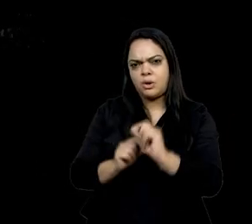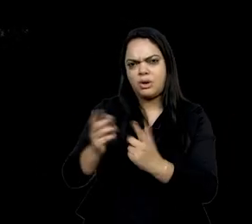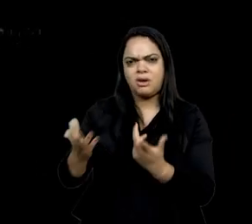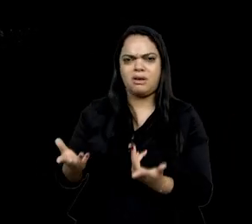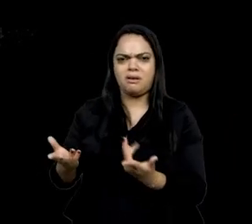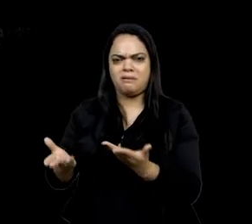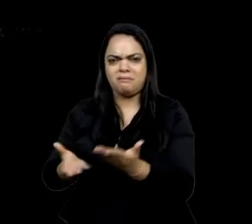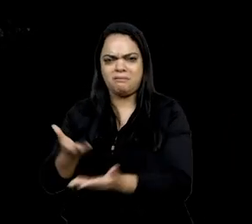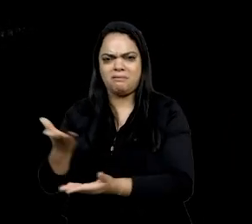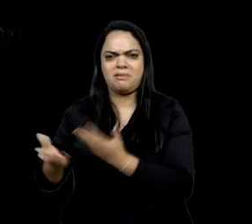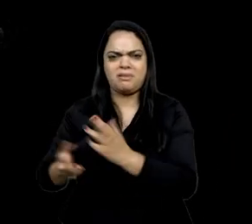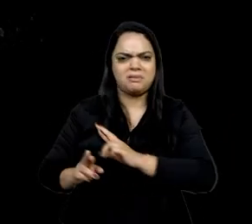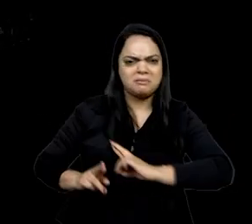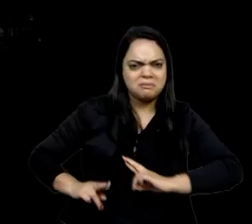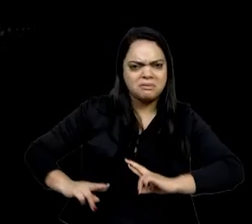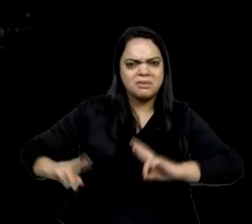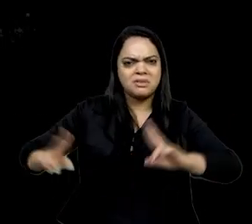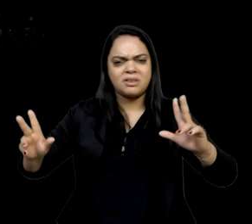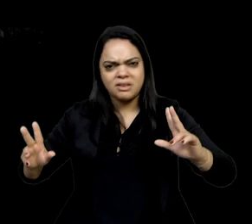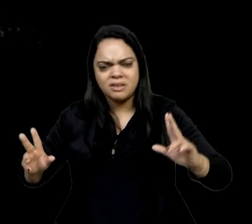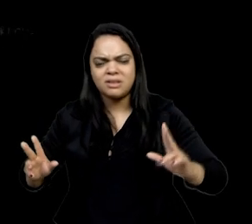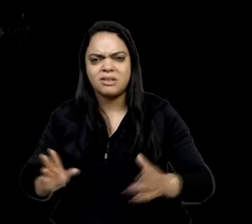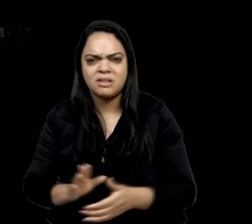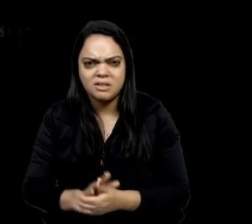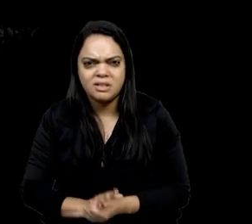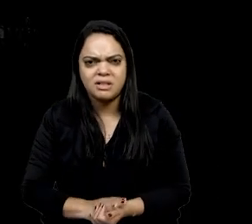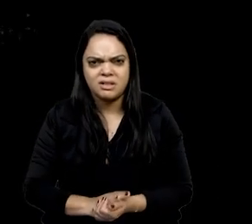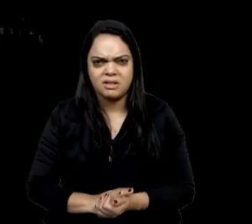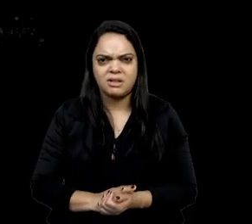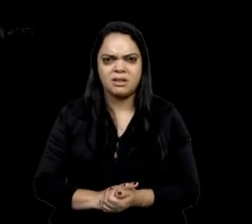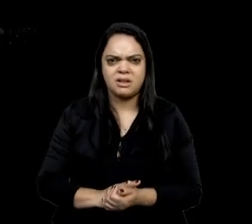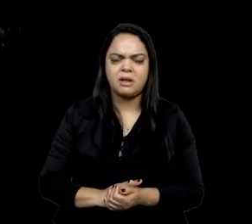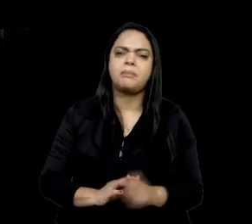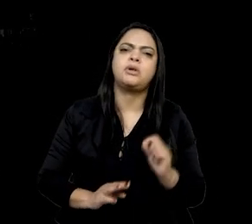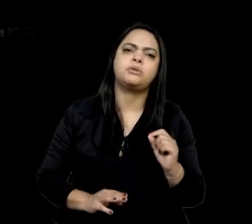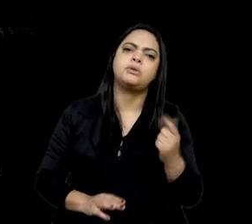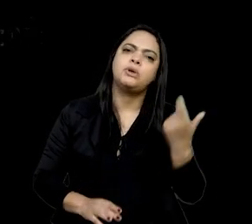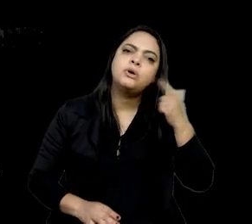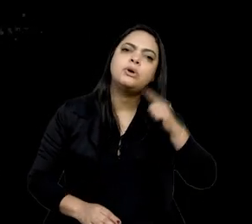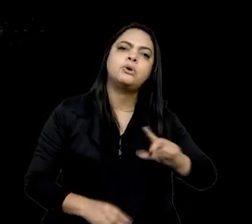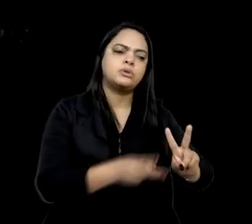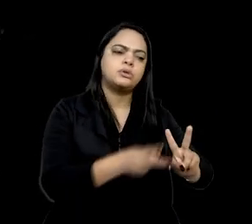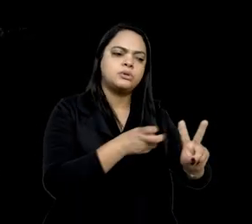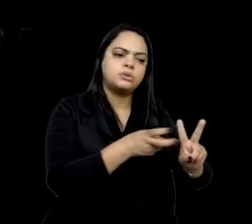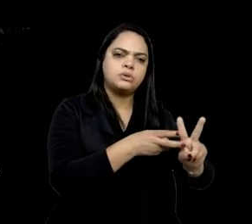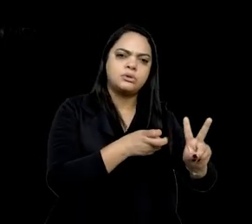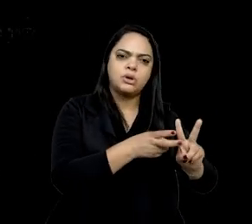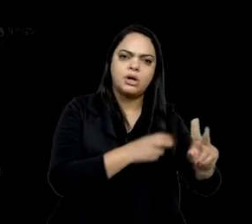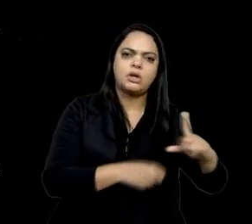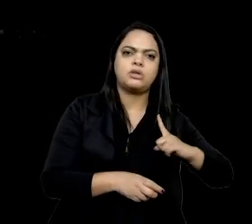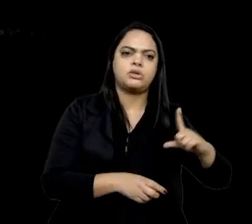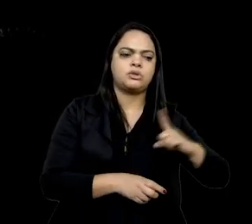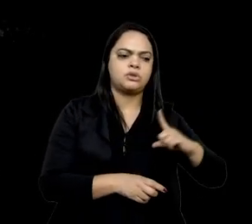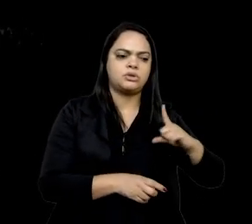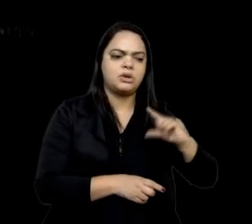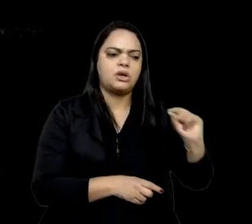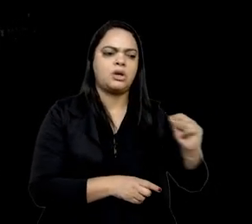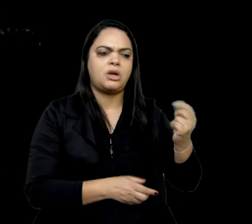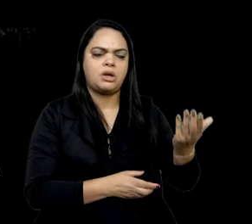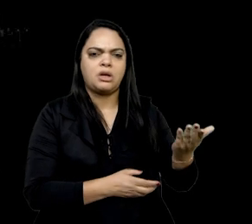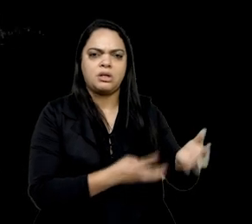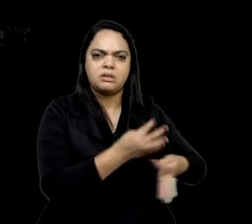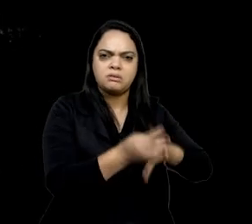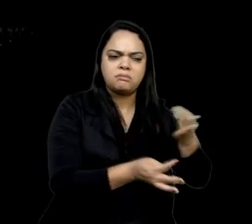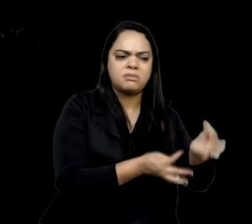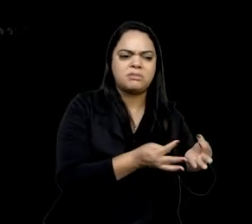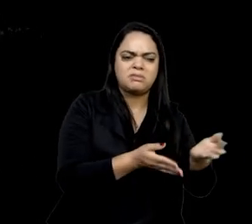diversidade, mas também se assegurou que os indígenas tivessem formas específicas de transmissão do seu conhecimento na escola,